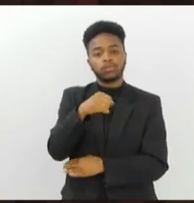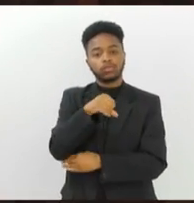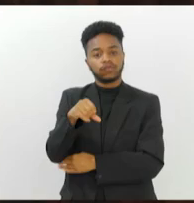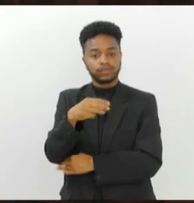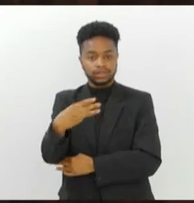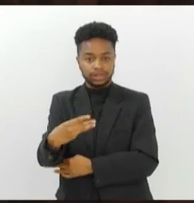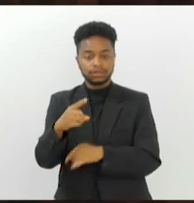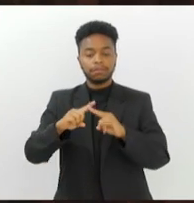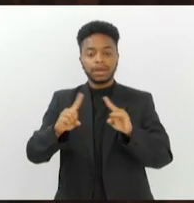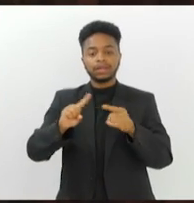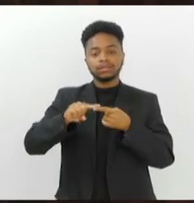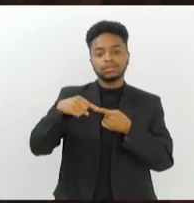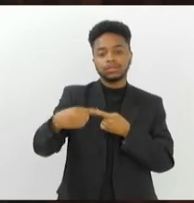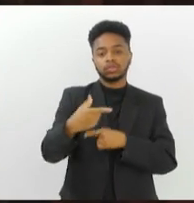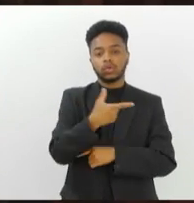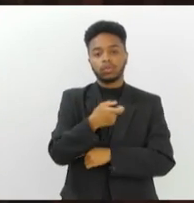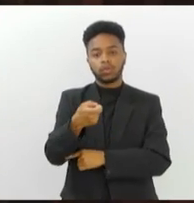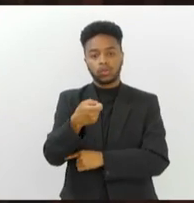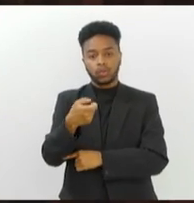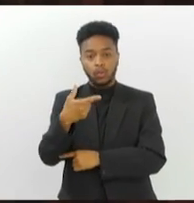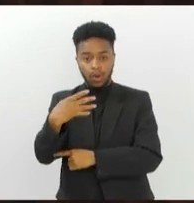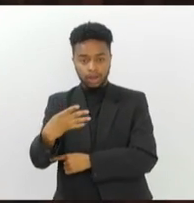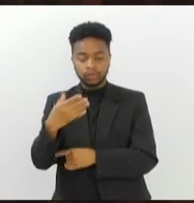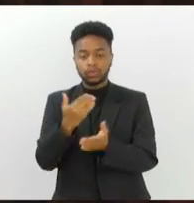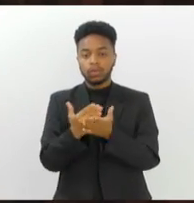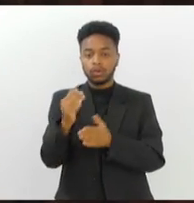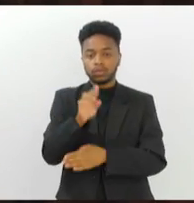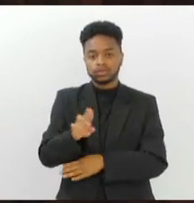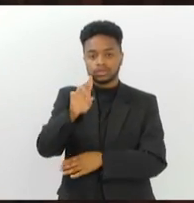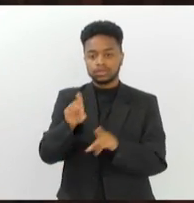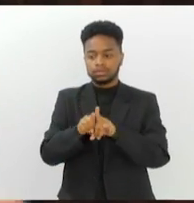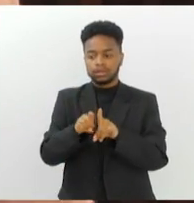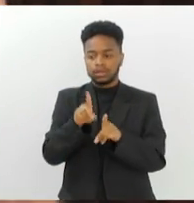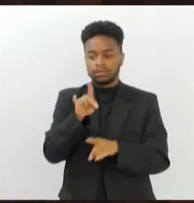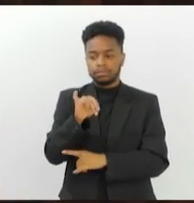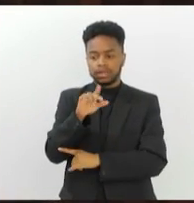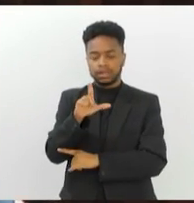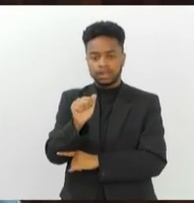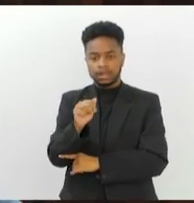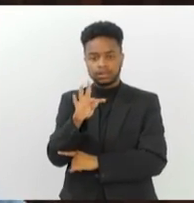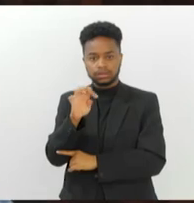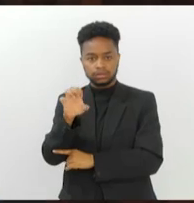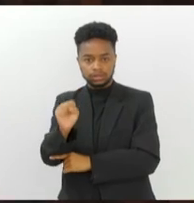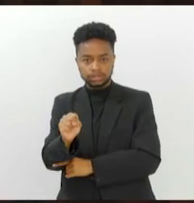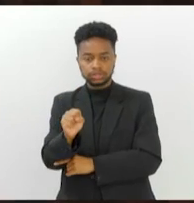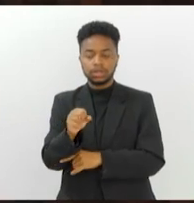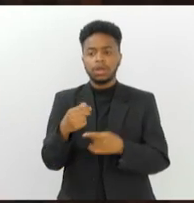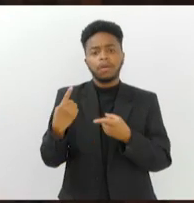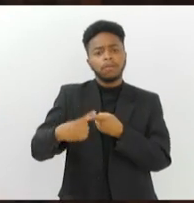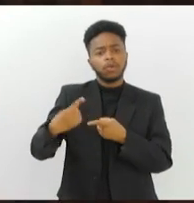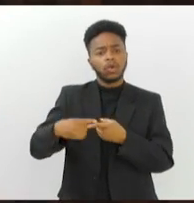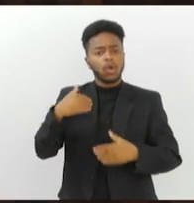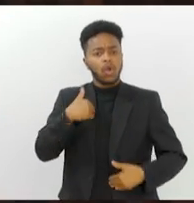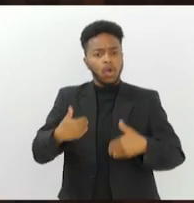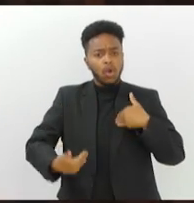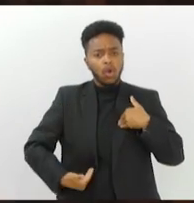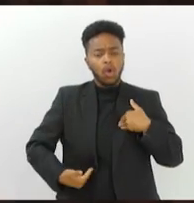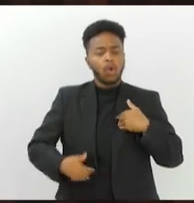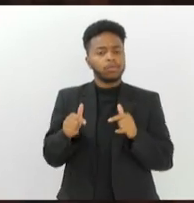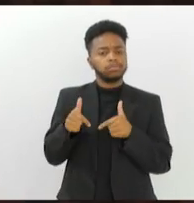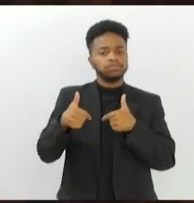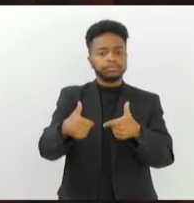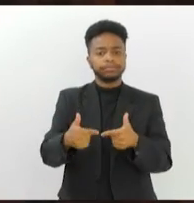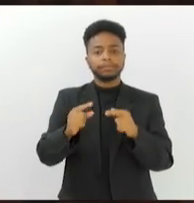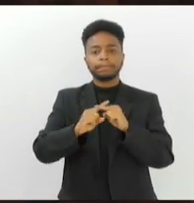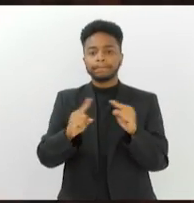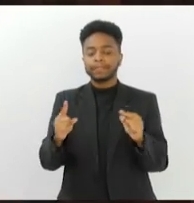mas a partir de 2004 a gente começa uma preparação também com pilates. Porque as hérnias, o corpo, o tempo, elas fazem parte. E